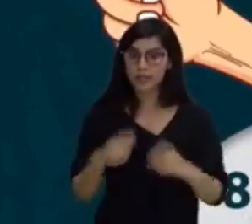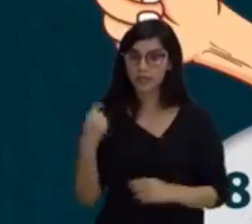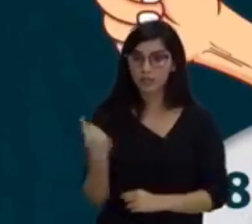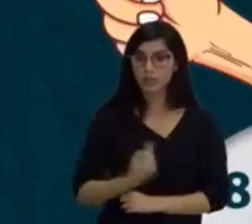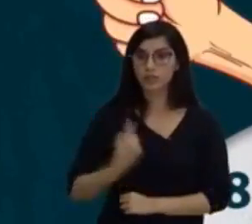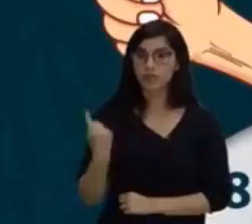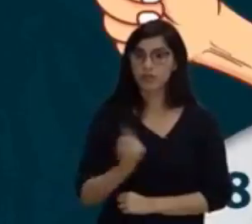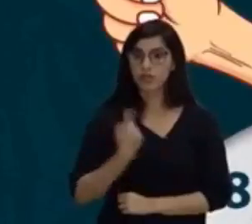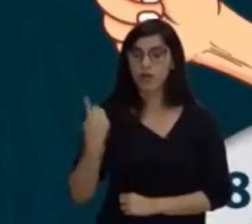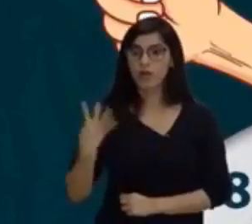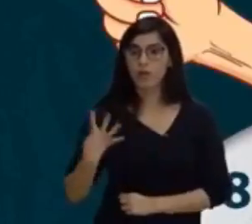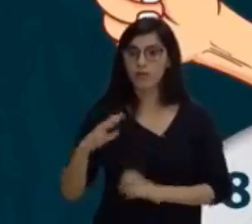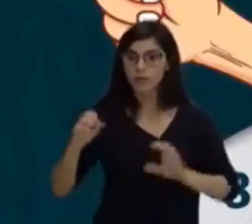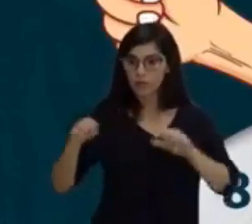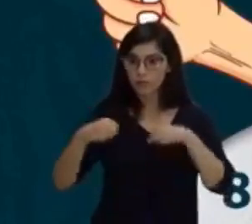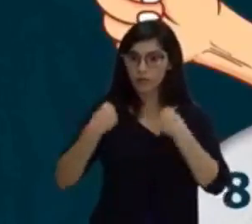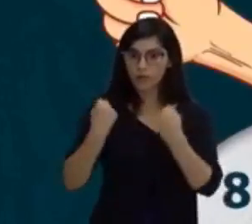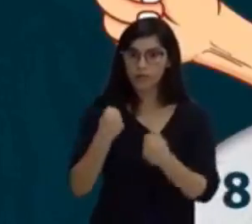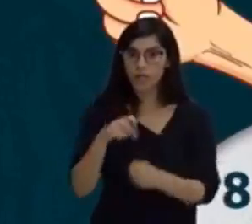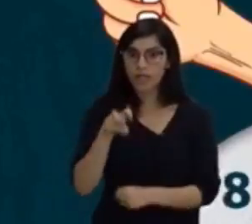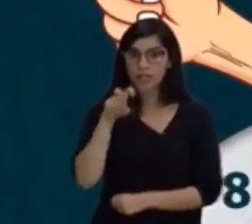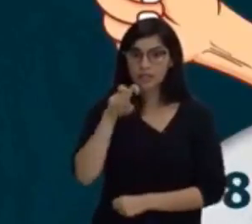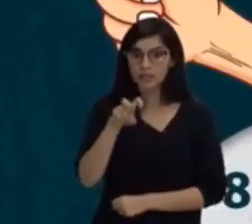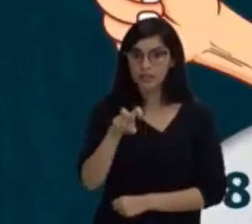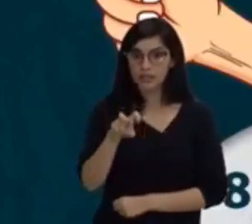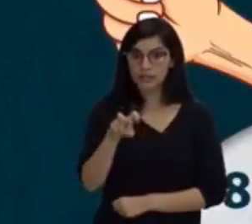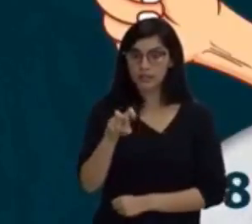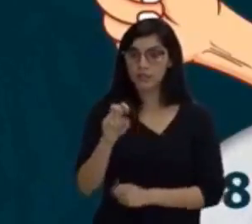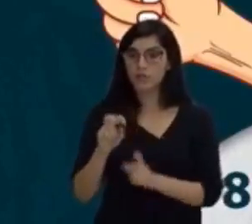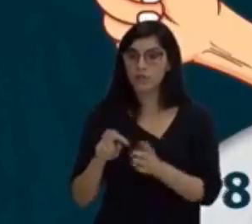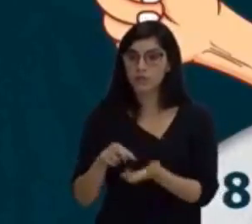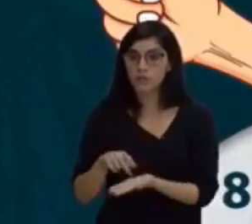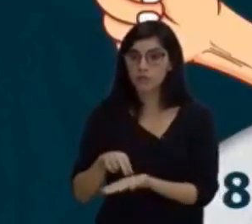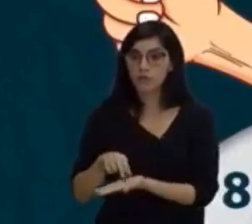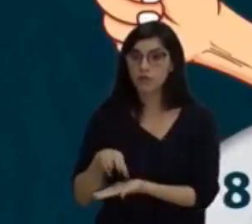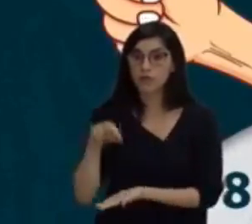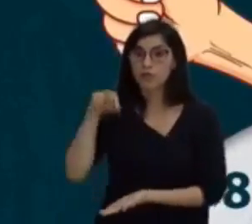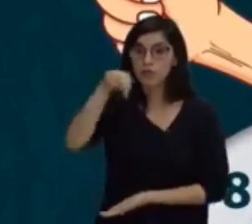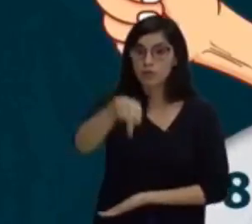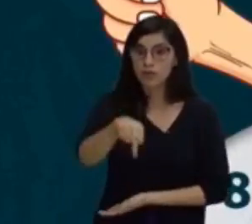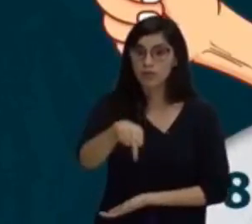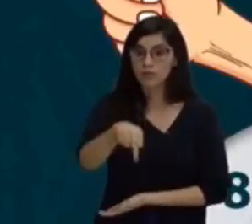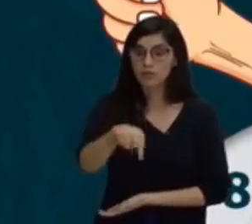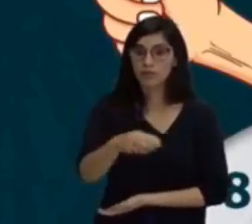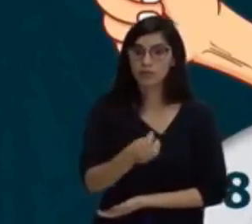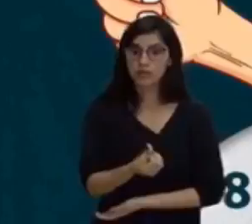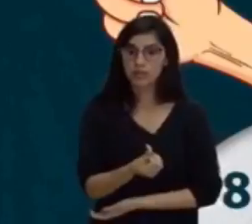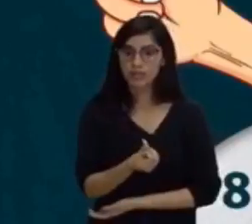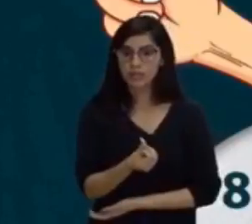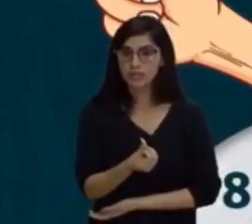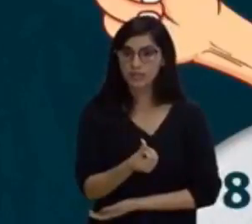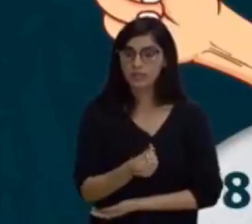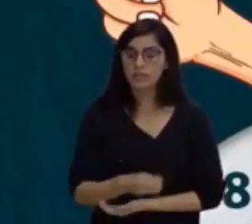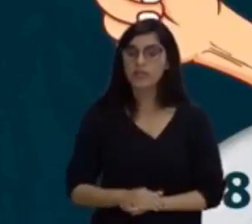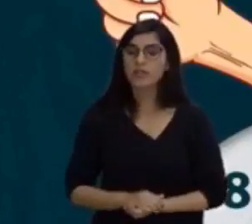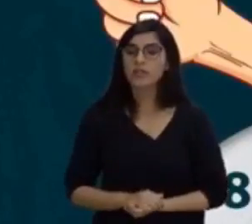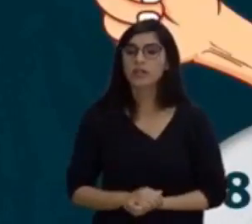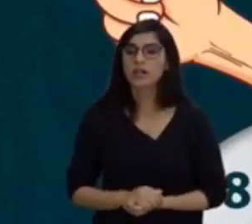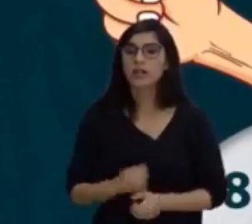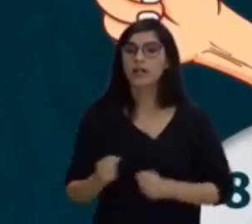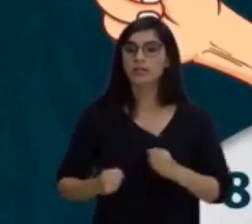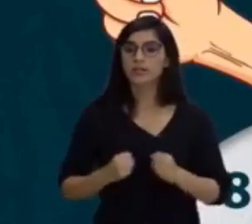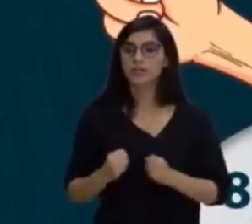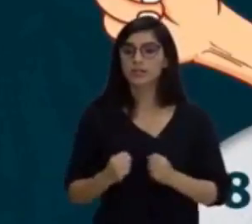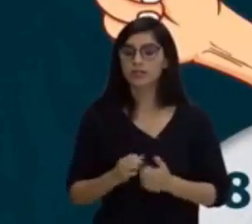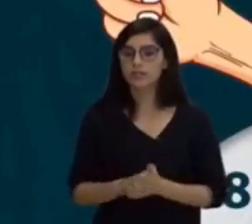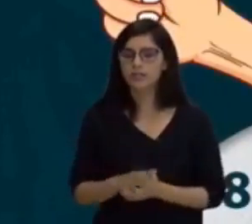muscular. 5, salto em distância. 6, agilidade. Você já conseguiu aí fazer uma... dar uma olhada, ver